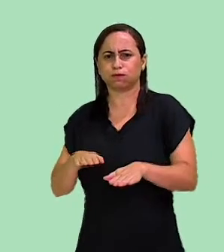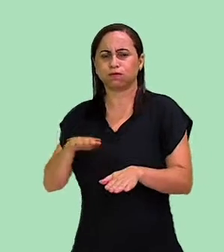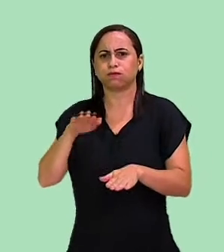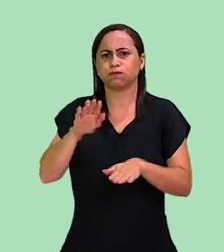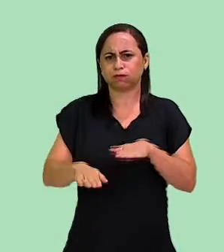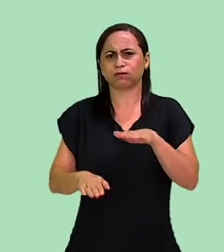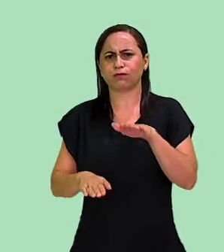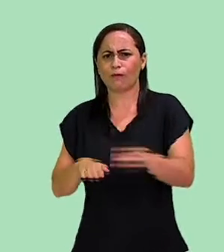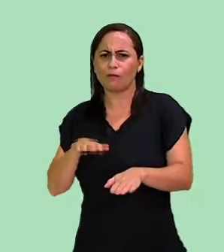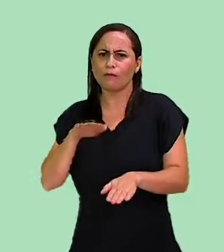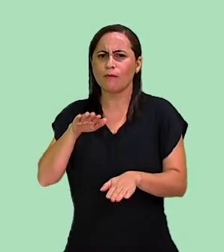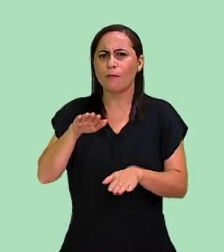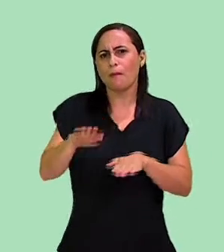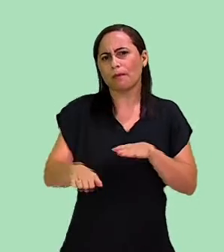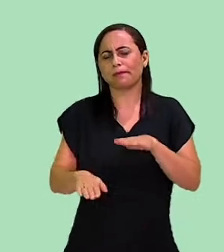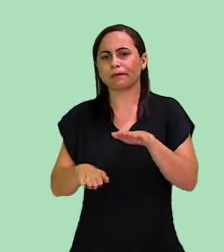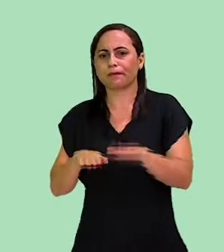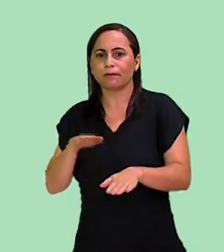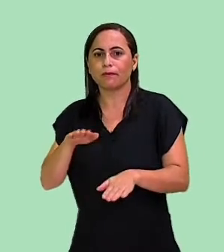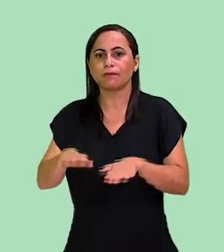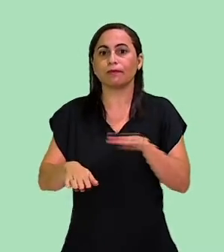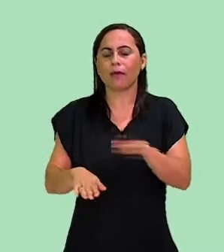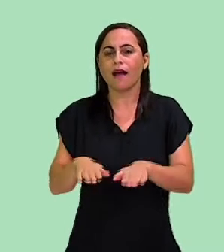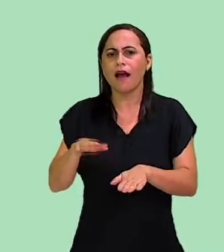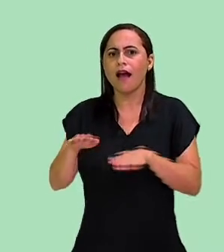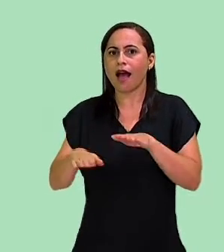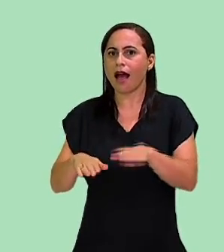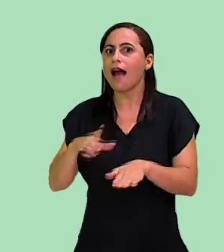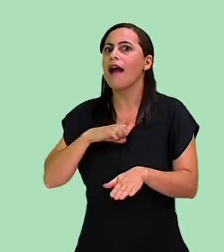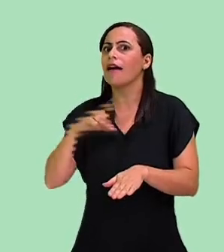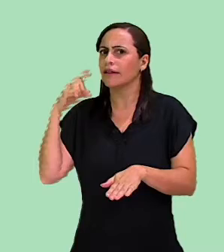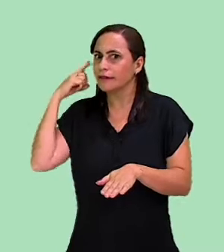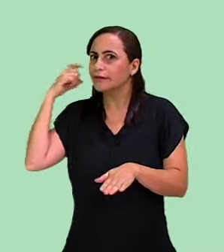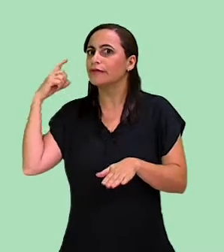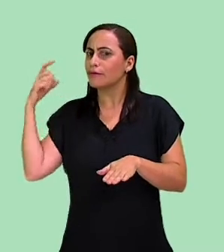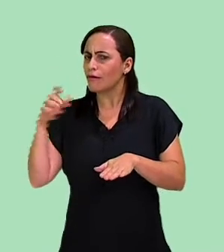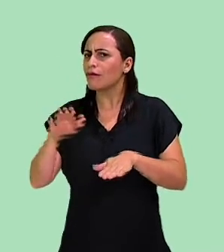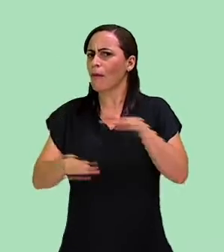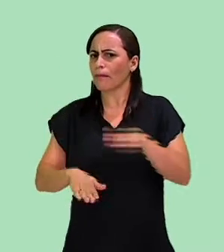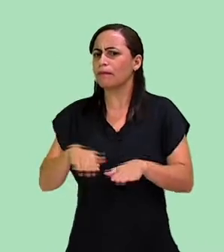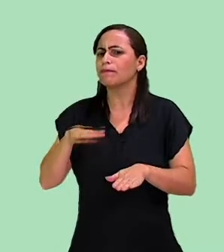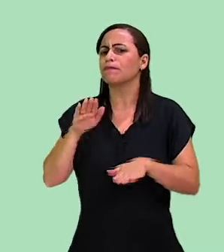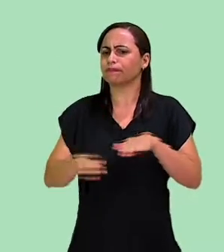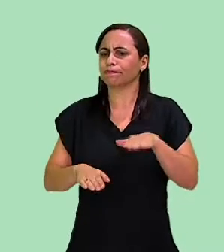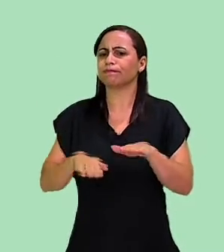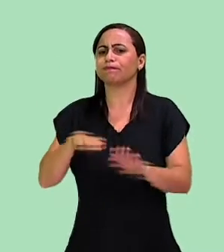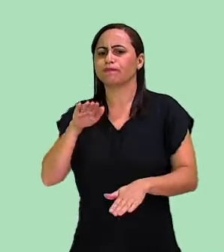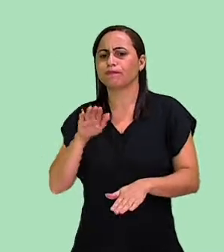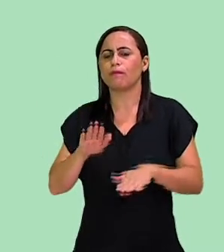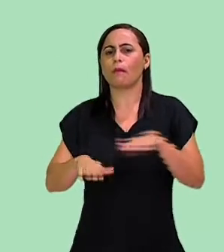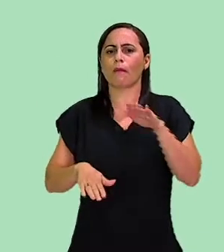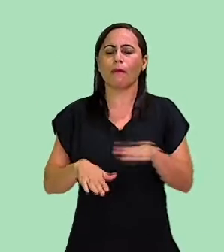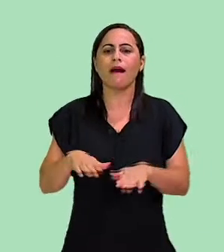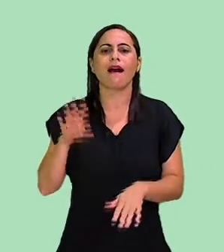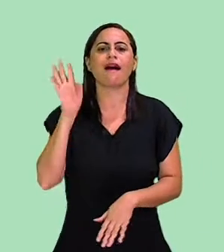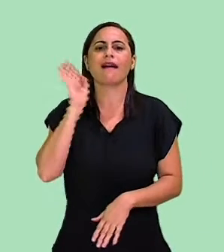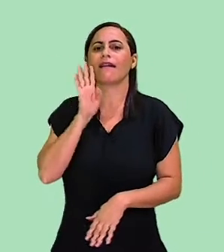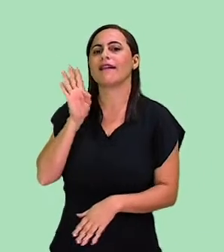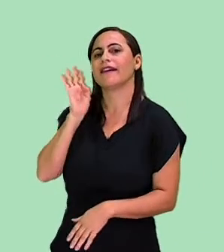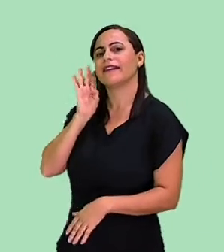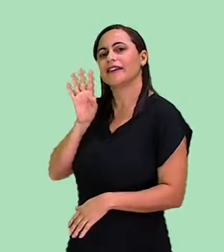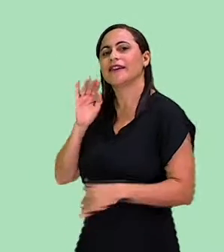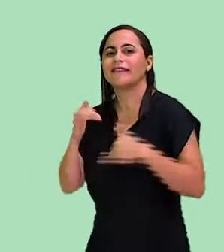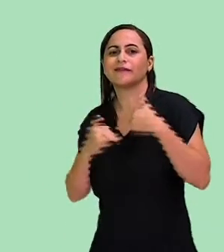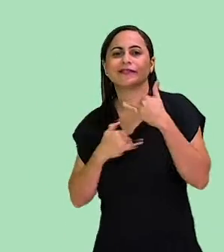só pra ver qual é Tira o som do bumbum da sola do pé Que legal